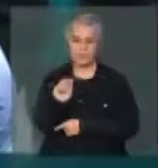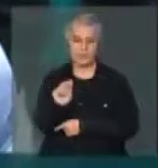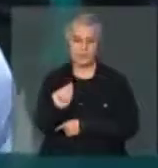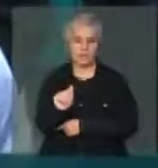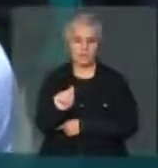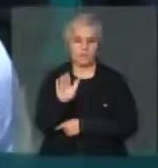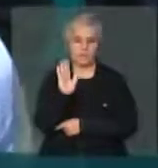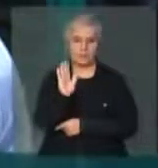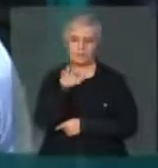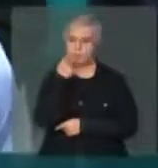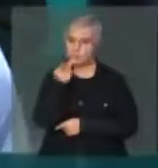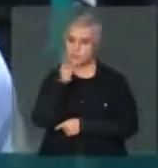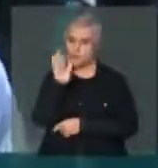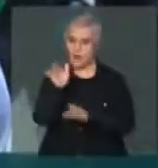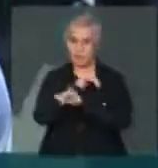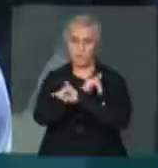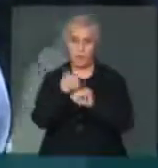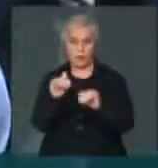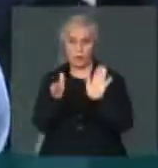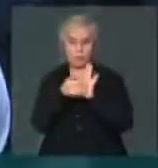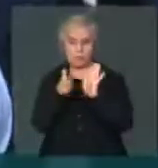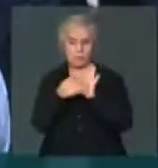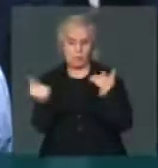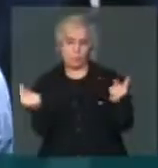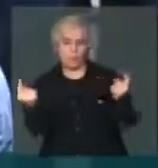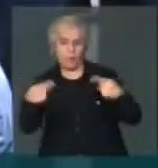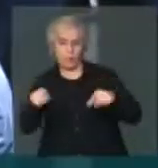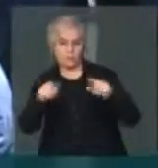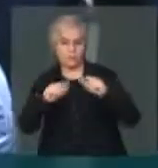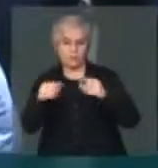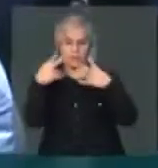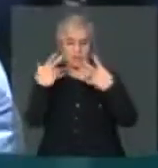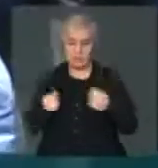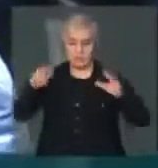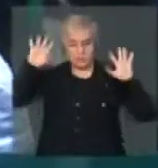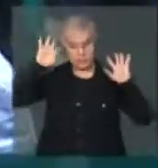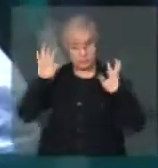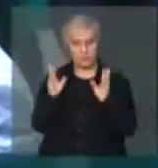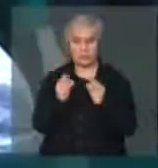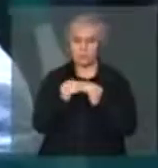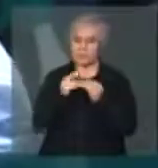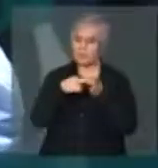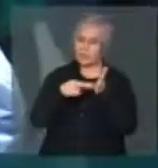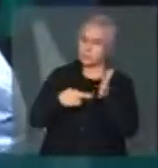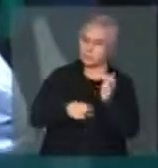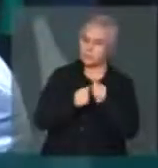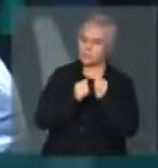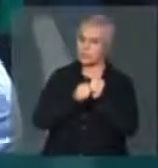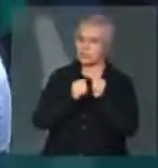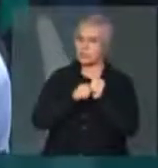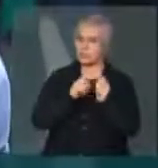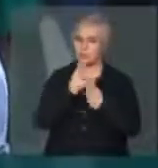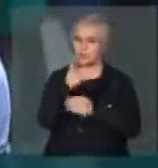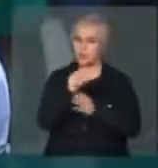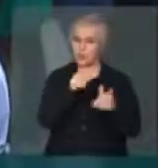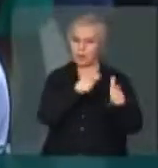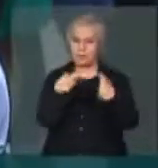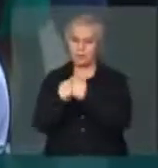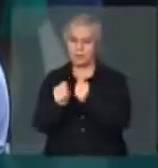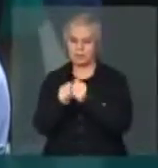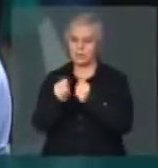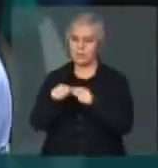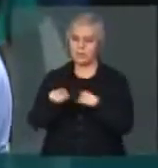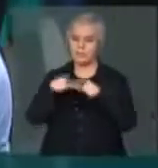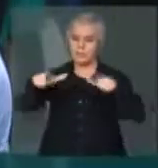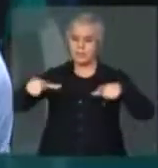Já foi feita de uma contraproposta Que é o reconhecimento de relatórios para 40 áreas Reconhecimento de áreas